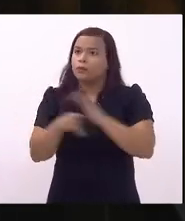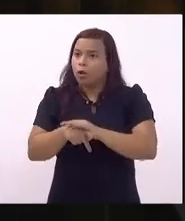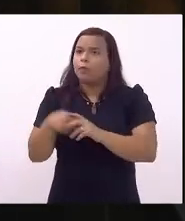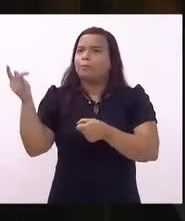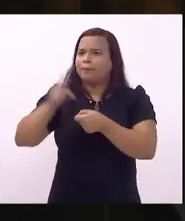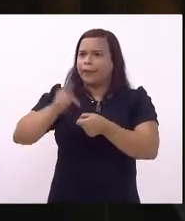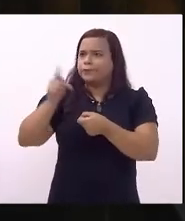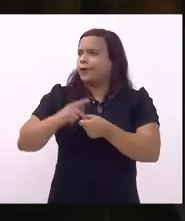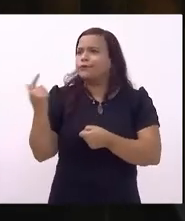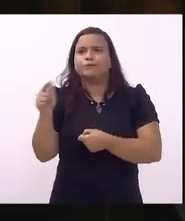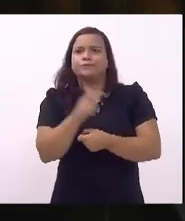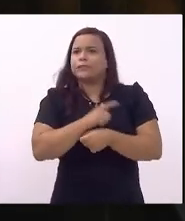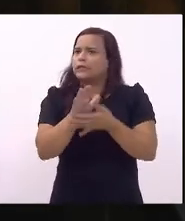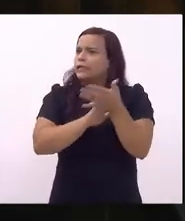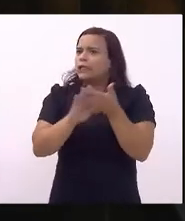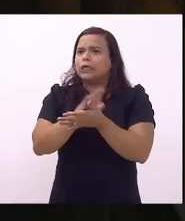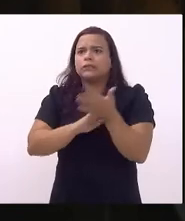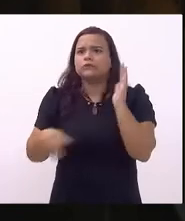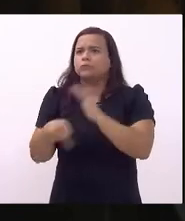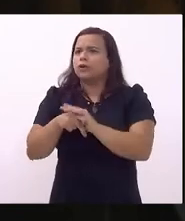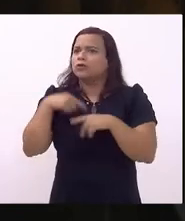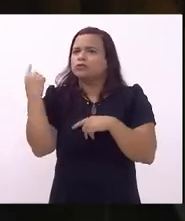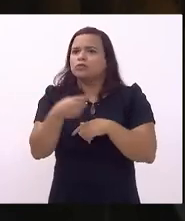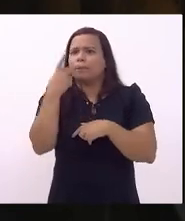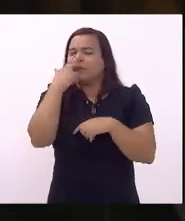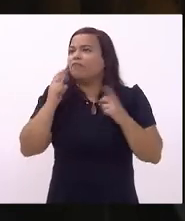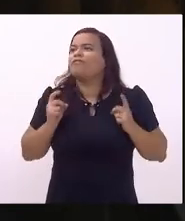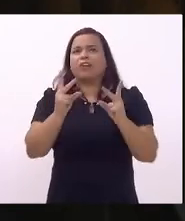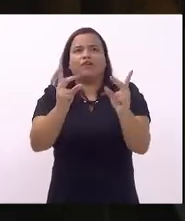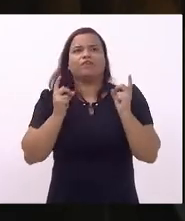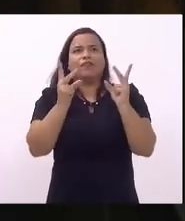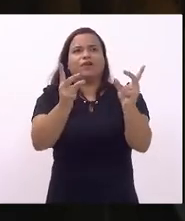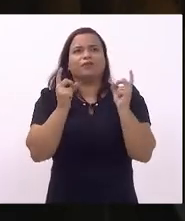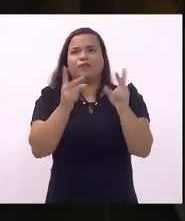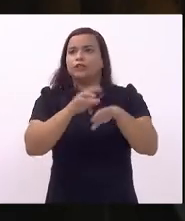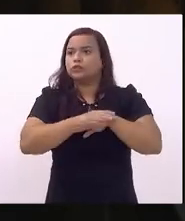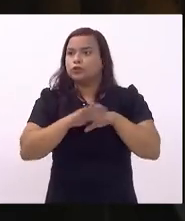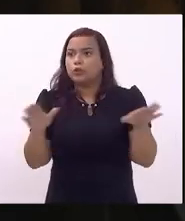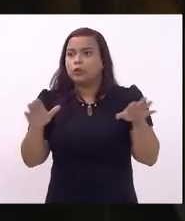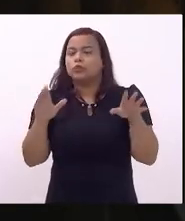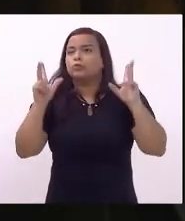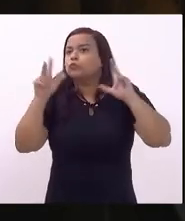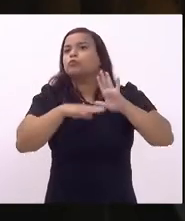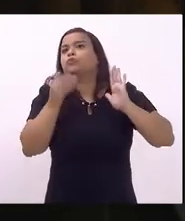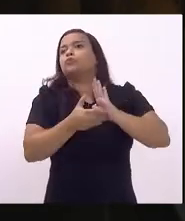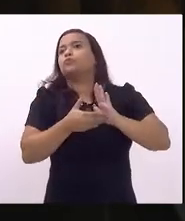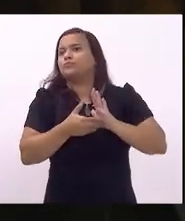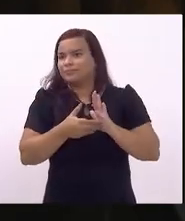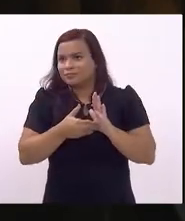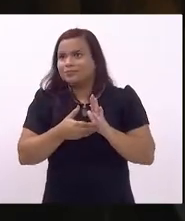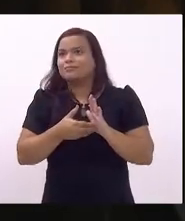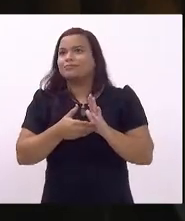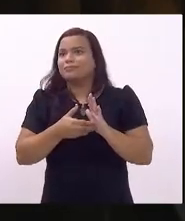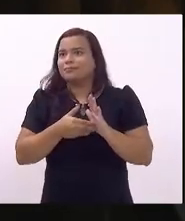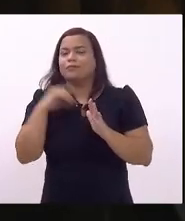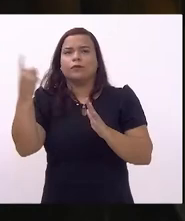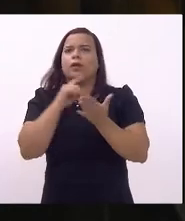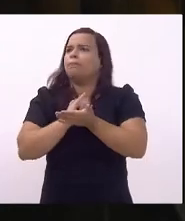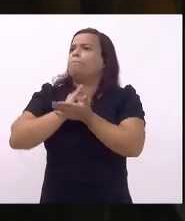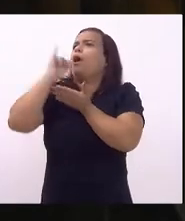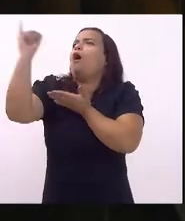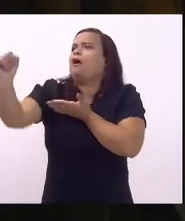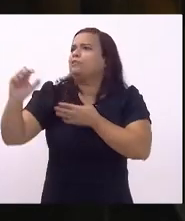petróleo nenhum derivado do petróleo nós estamos vendendo o nosso petróleo como óleo cru importando a peso de ouro